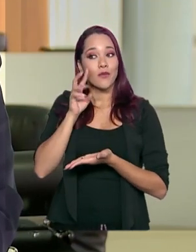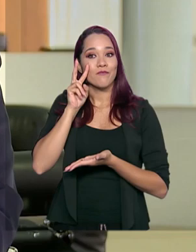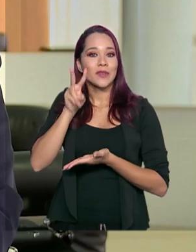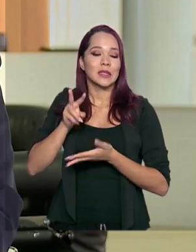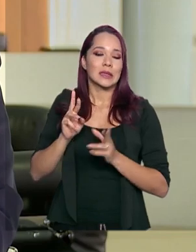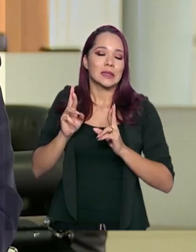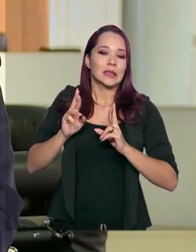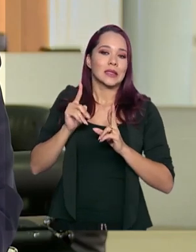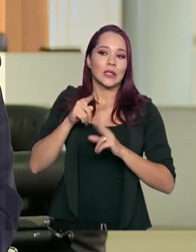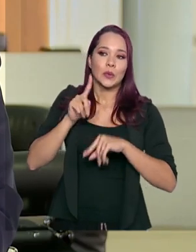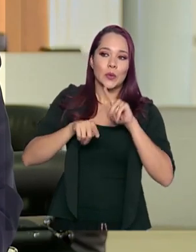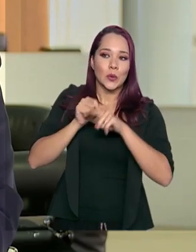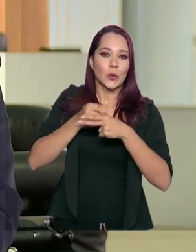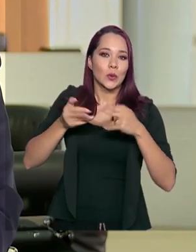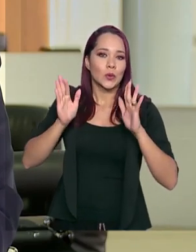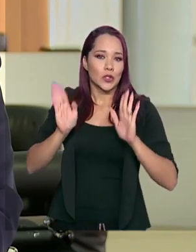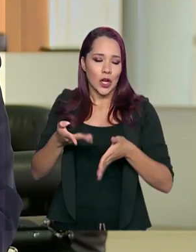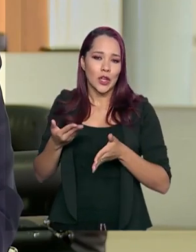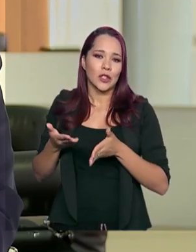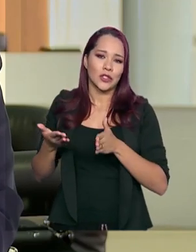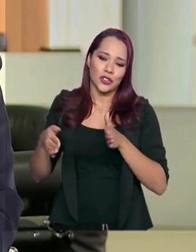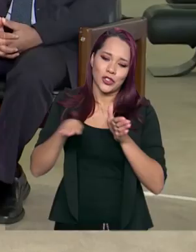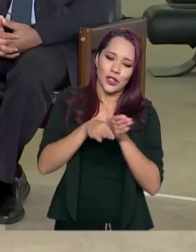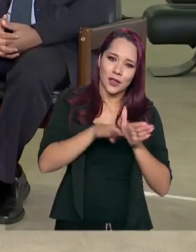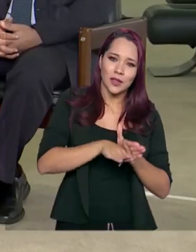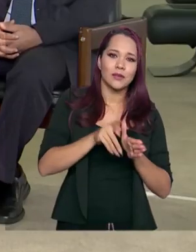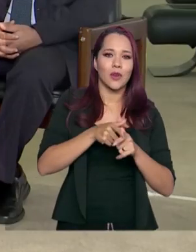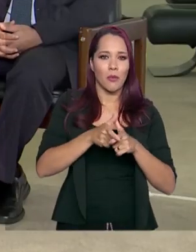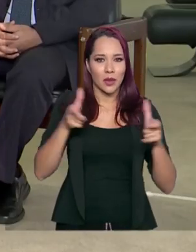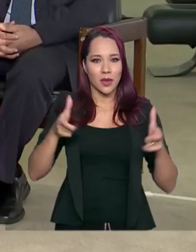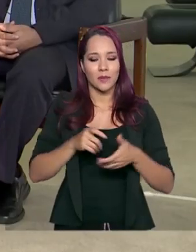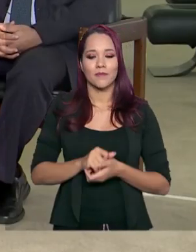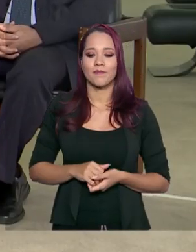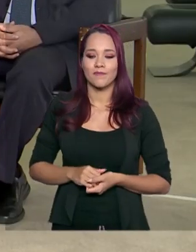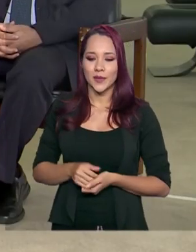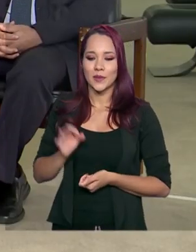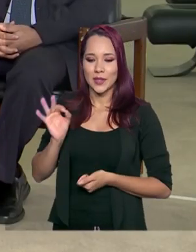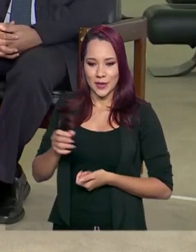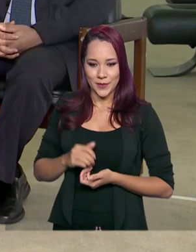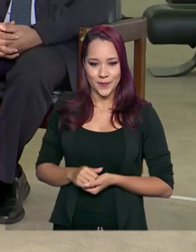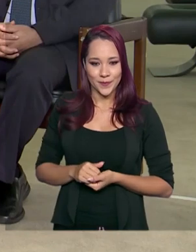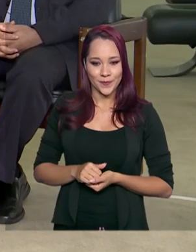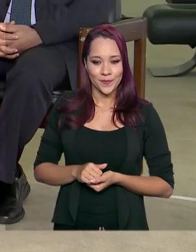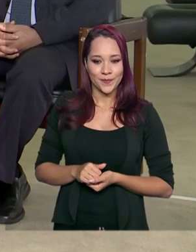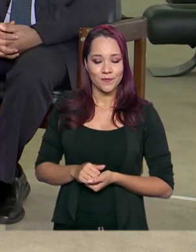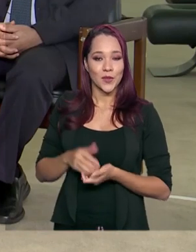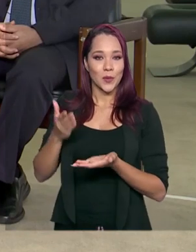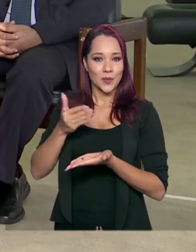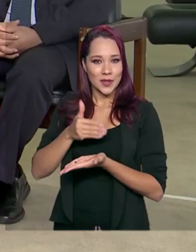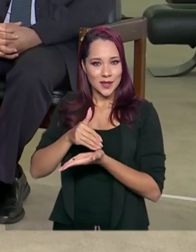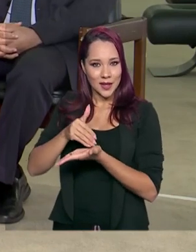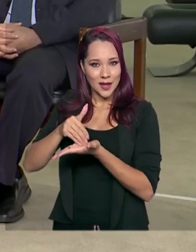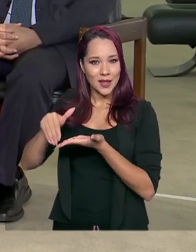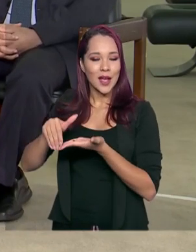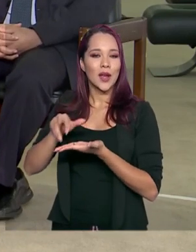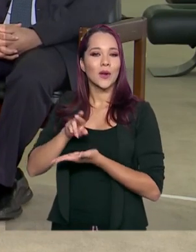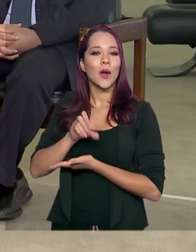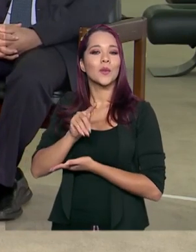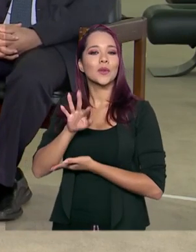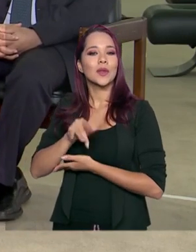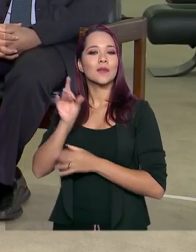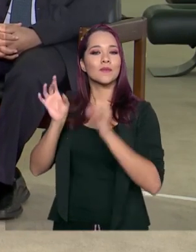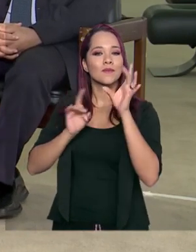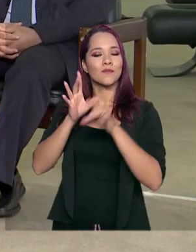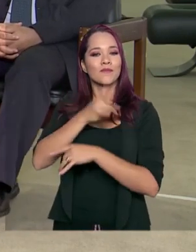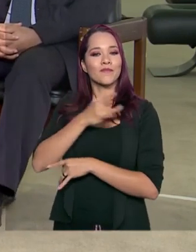os produtos já estão lá, já estão chegando e a tendência é que isso aumente. Tá certo. Bom, secretário Robson Santos da Silva, secretário especial